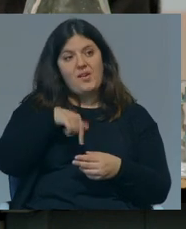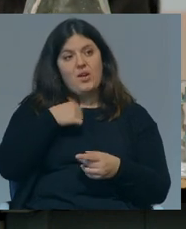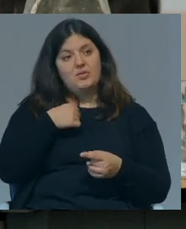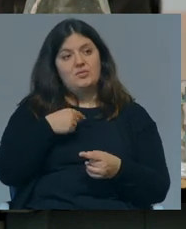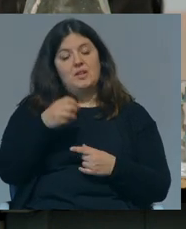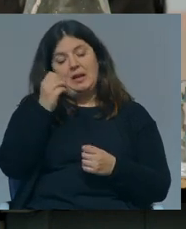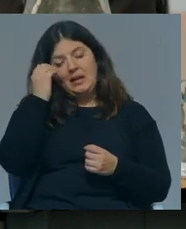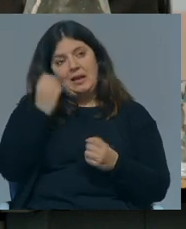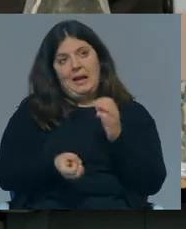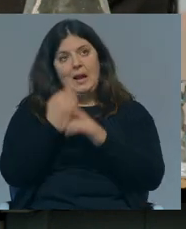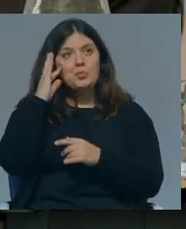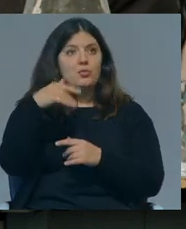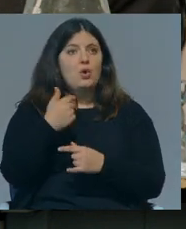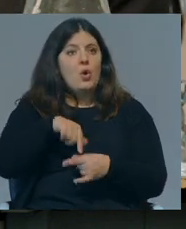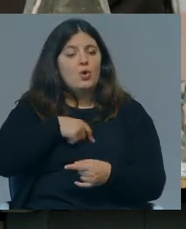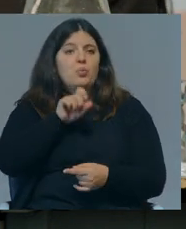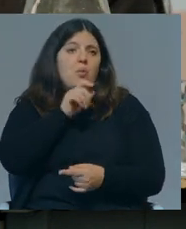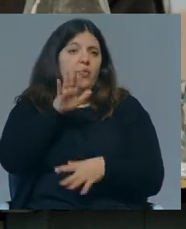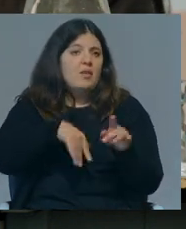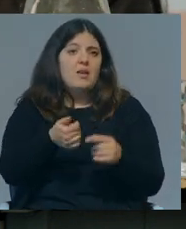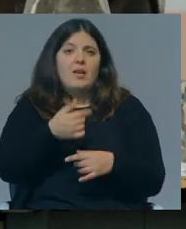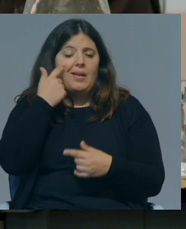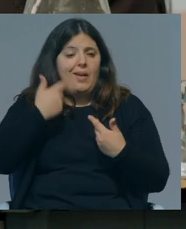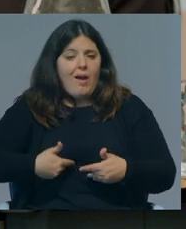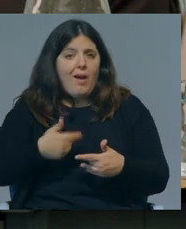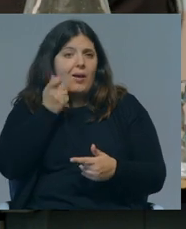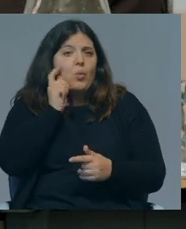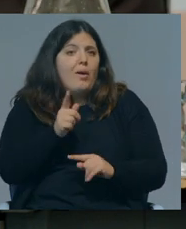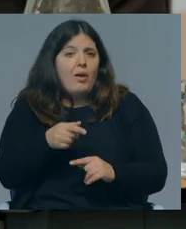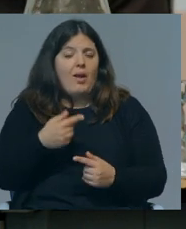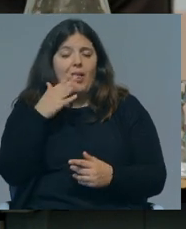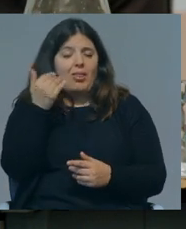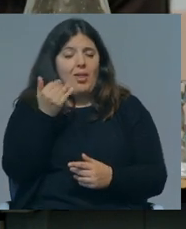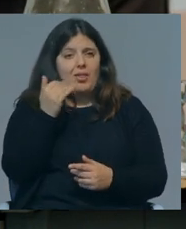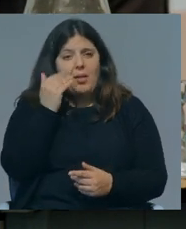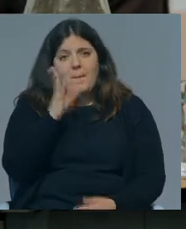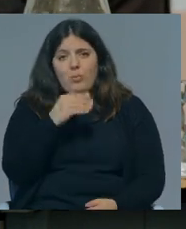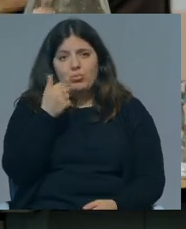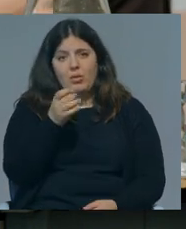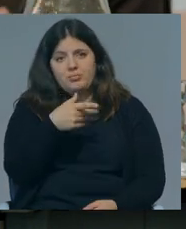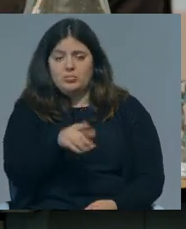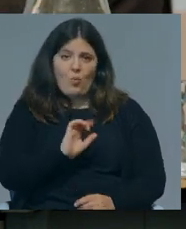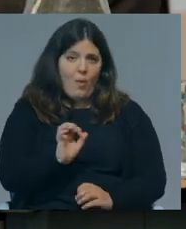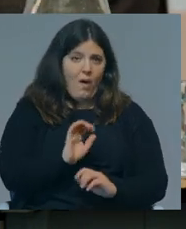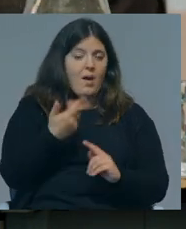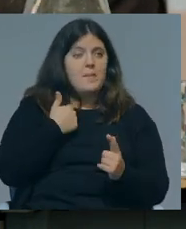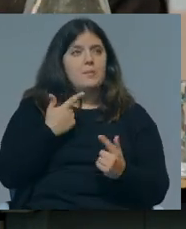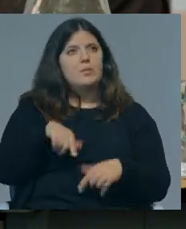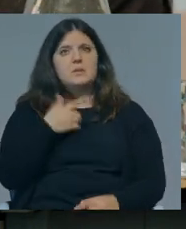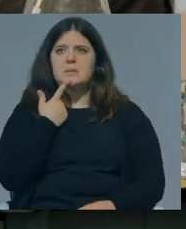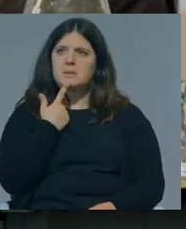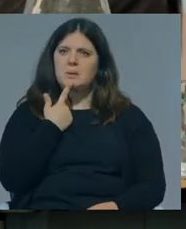criando para o futuro, de que podemos ser quem quisermos. Não há a idade mais bonita do que essa. E chegarmos a esse ponto e percebermos que, afinal,